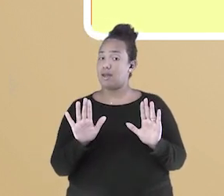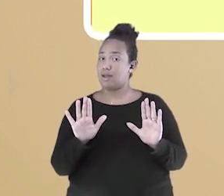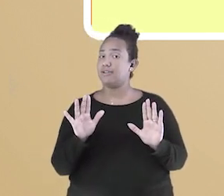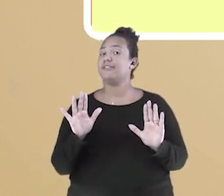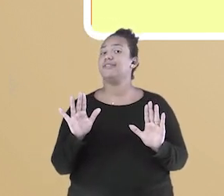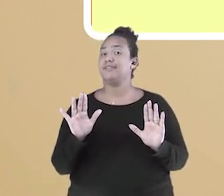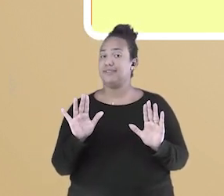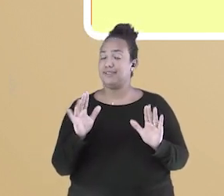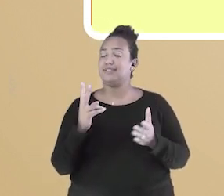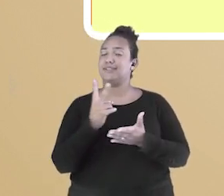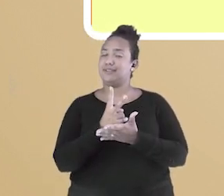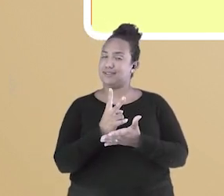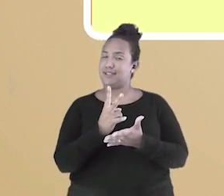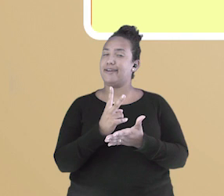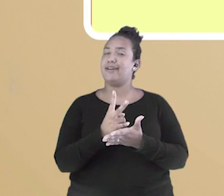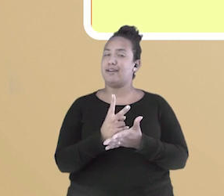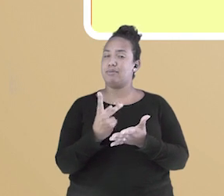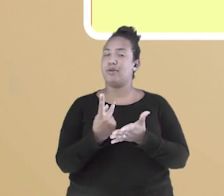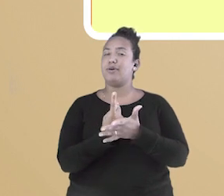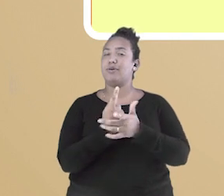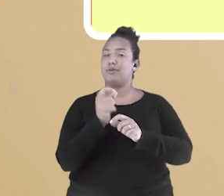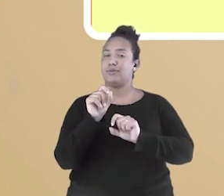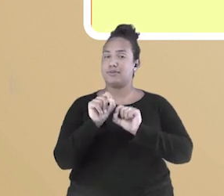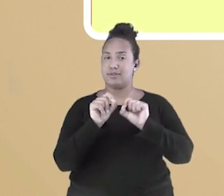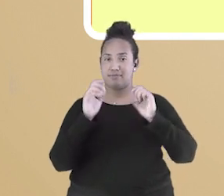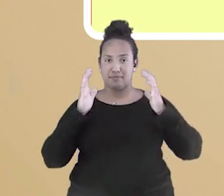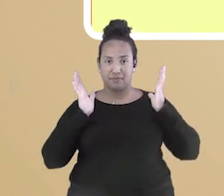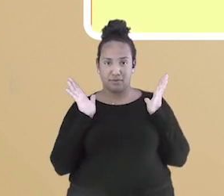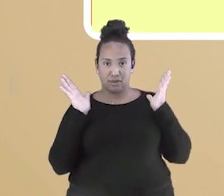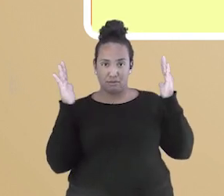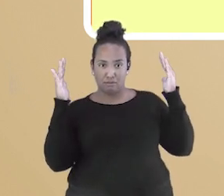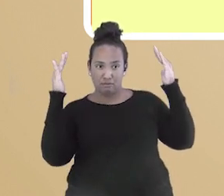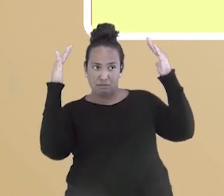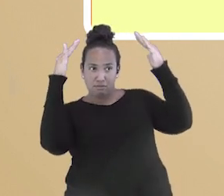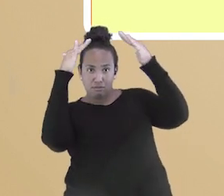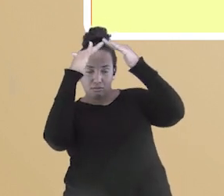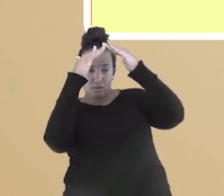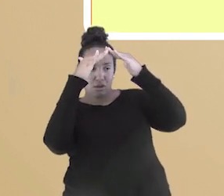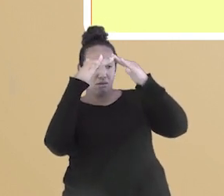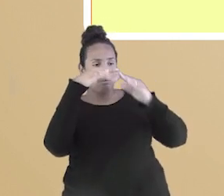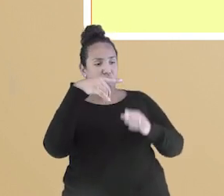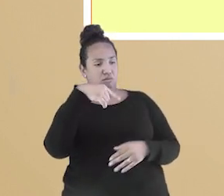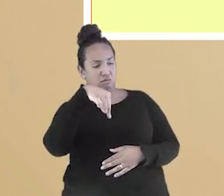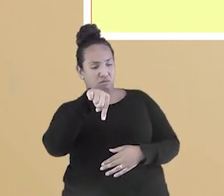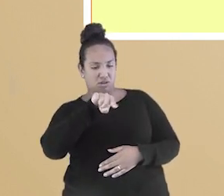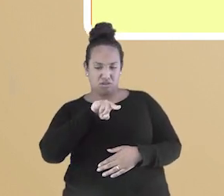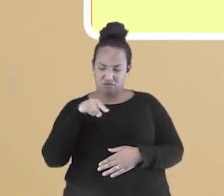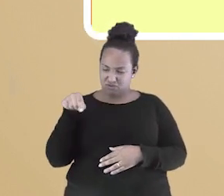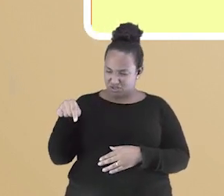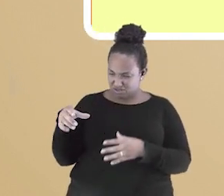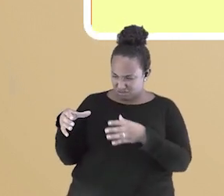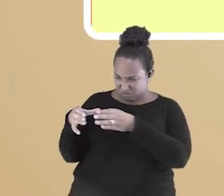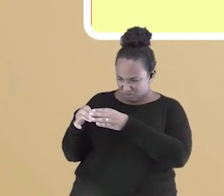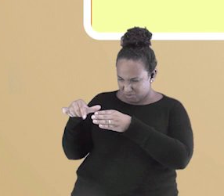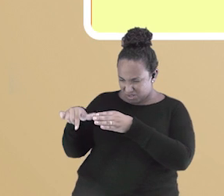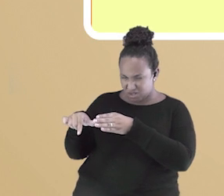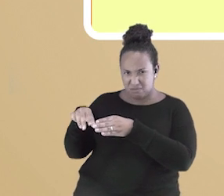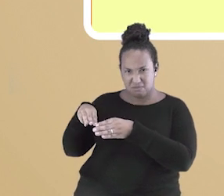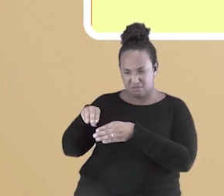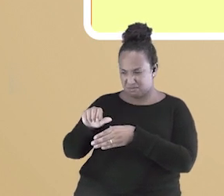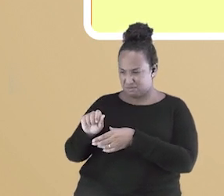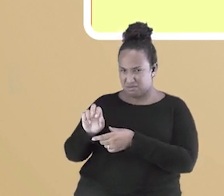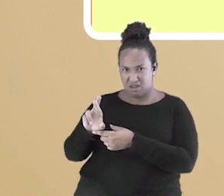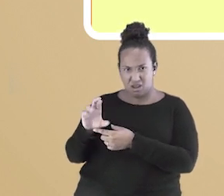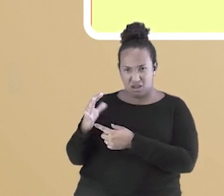alguns bispos católicos resolveram expulsar por conta própria os tais maçons membros do clero. Pensa se o